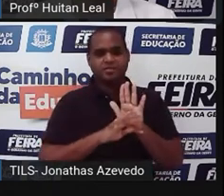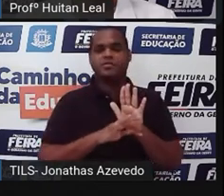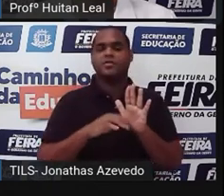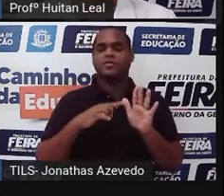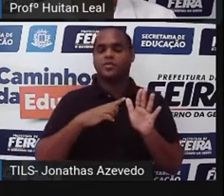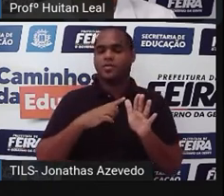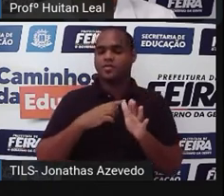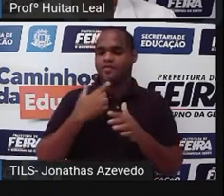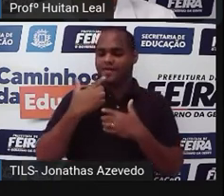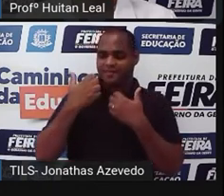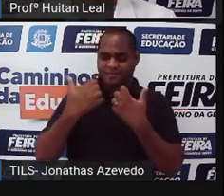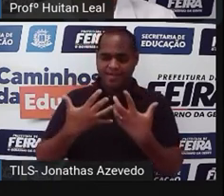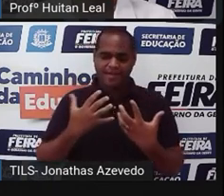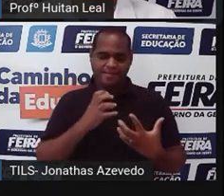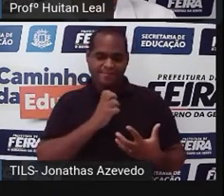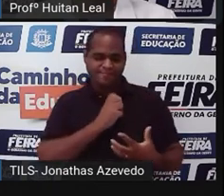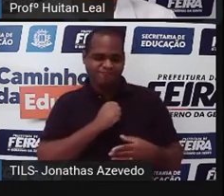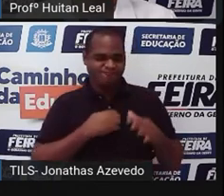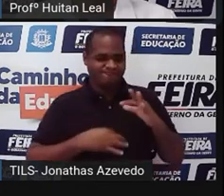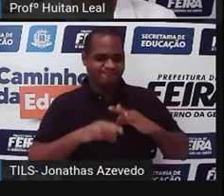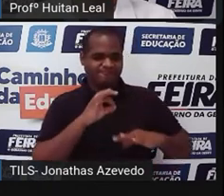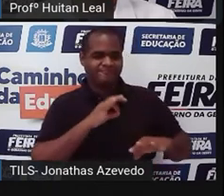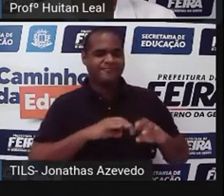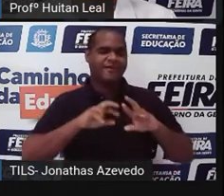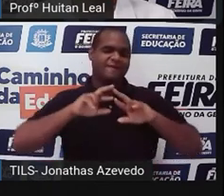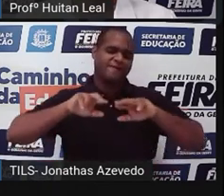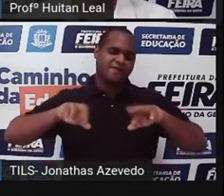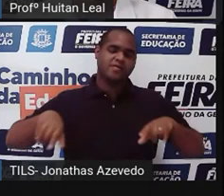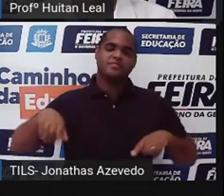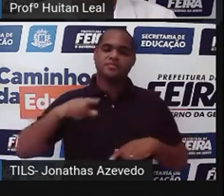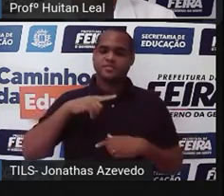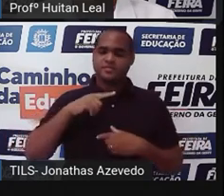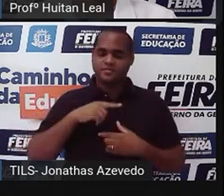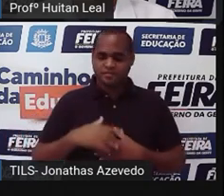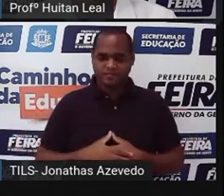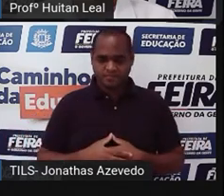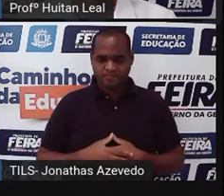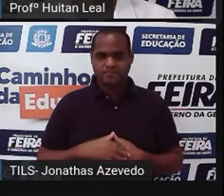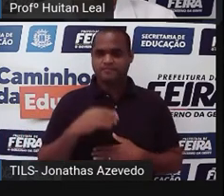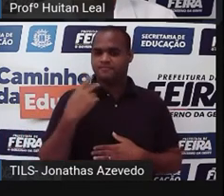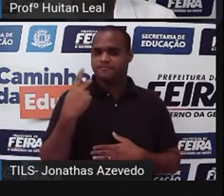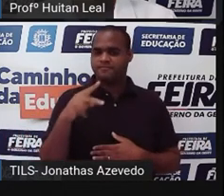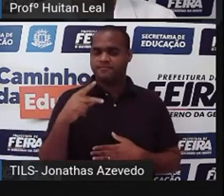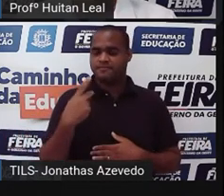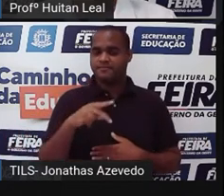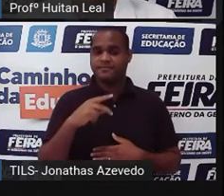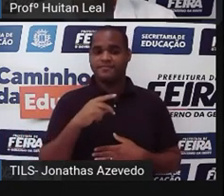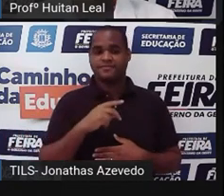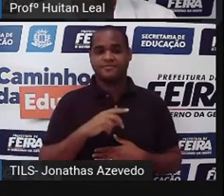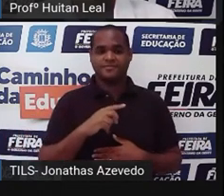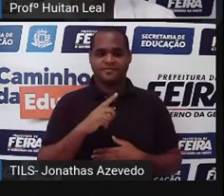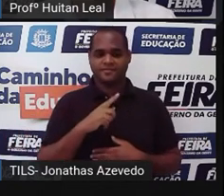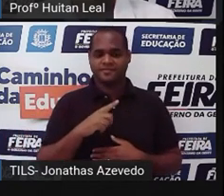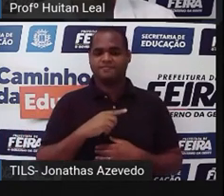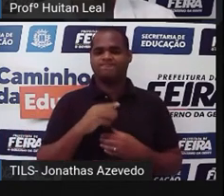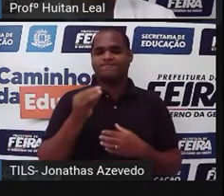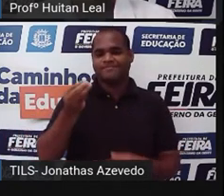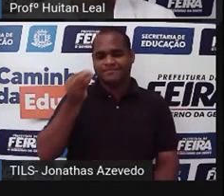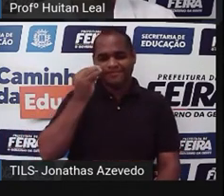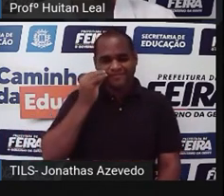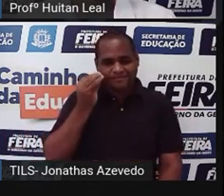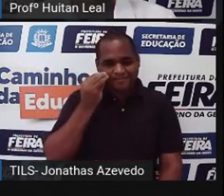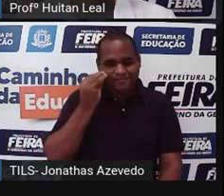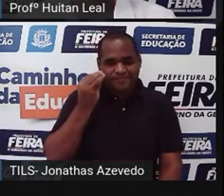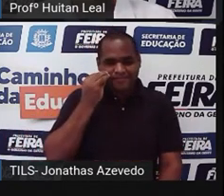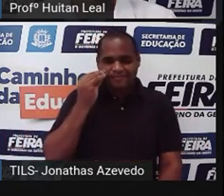como conto, romance, etc. Não é? E para você que quer ser, quer tentar se